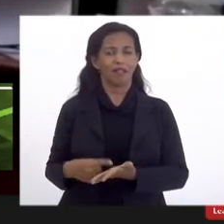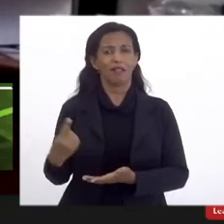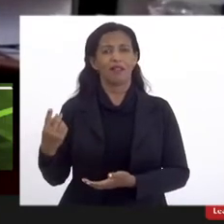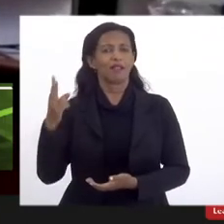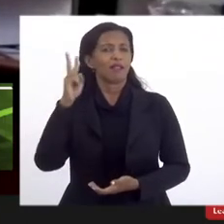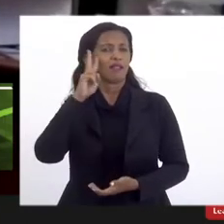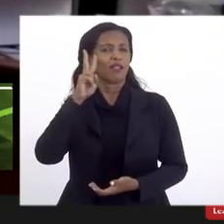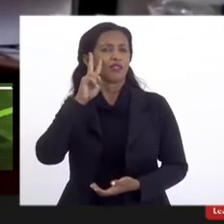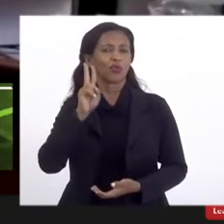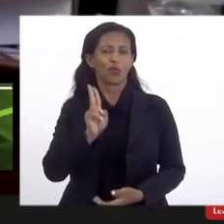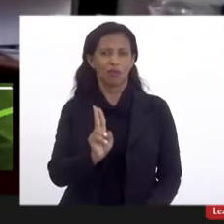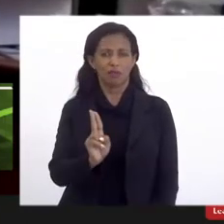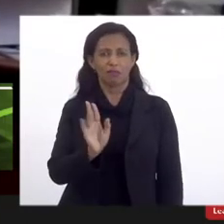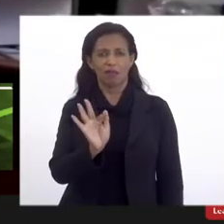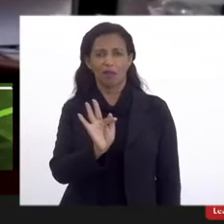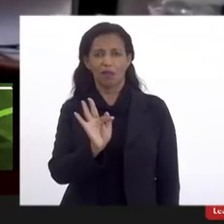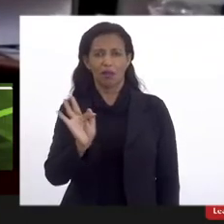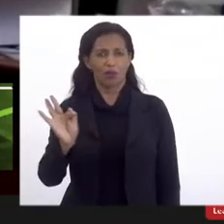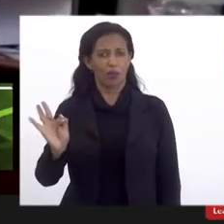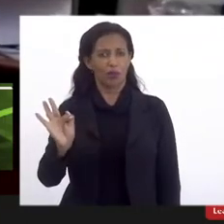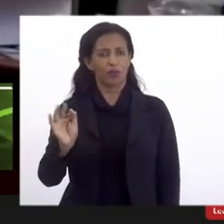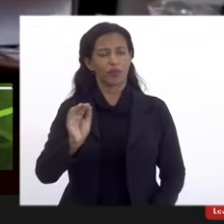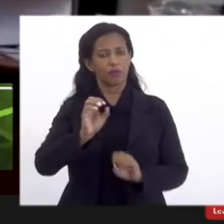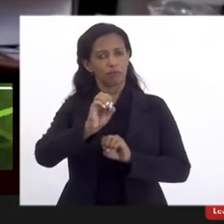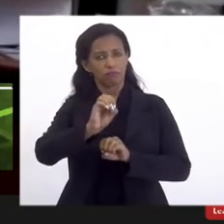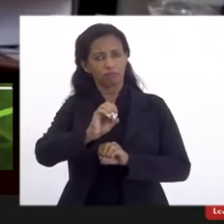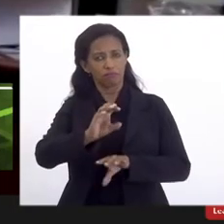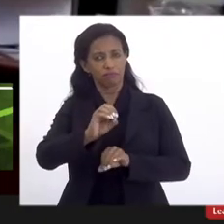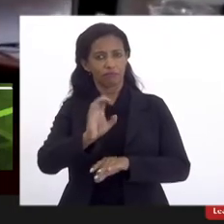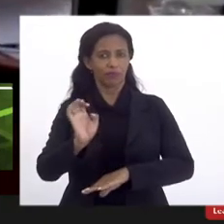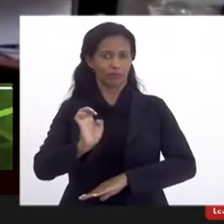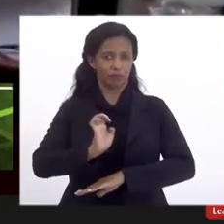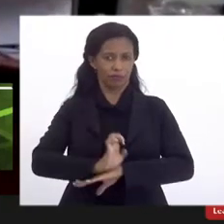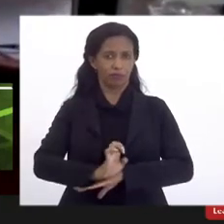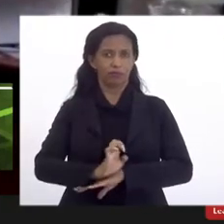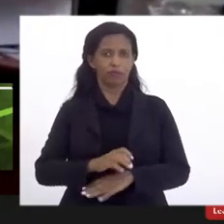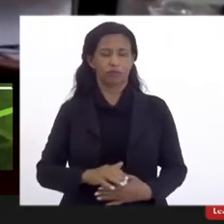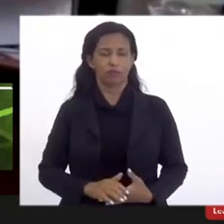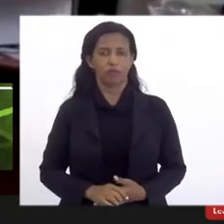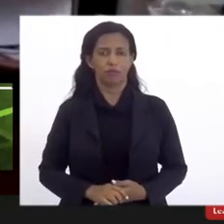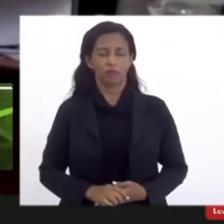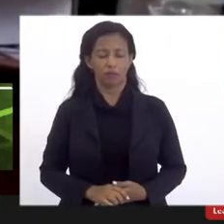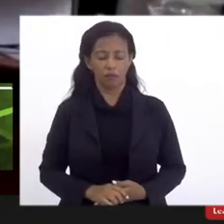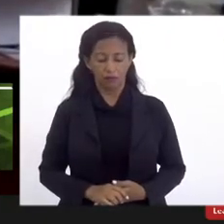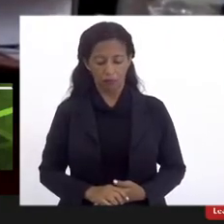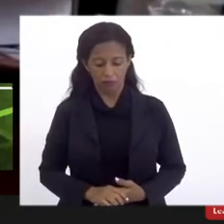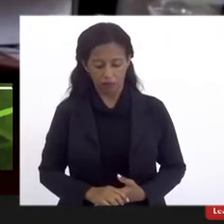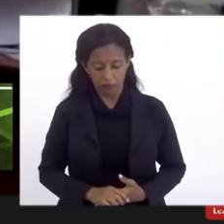da UF e da educação no nosso Estado. Bom,